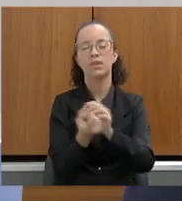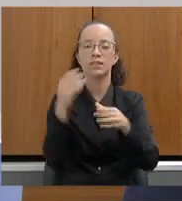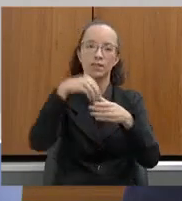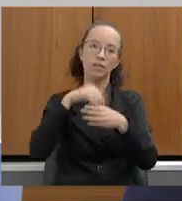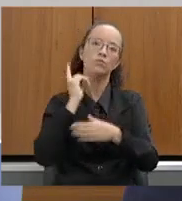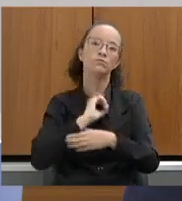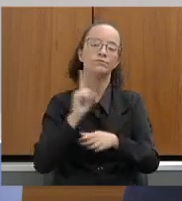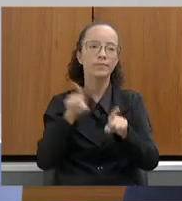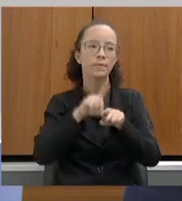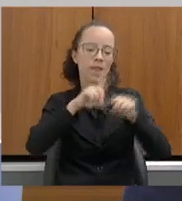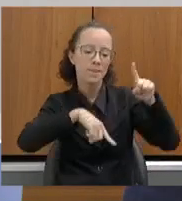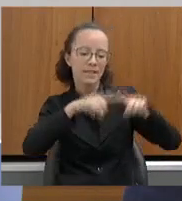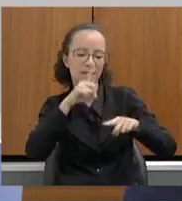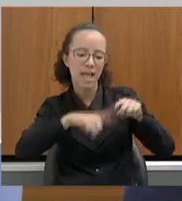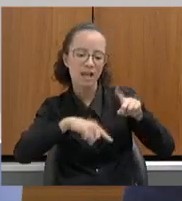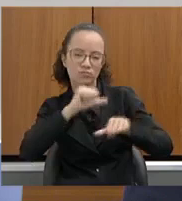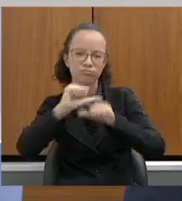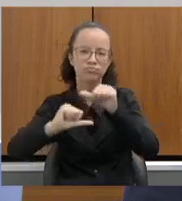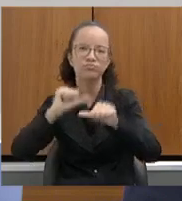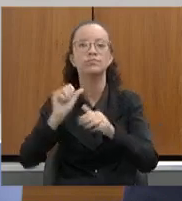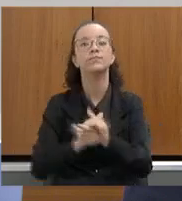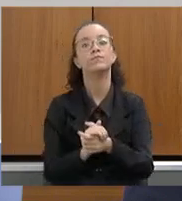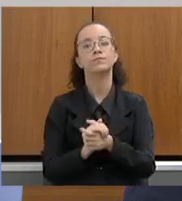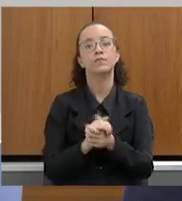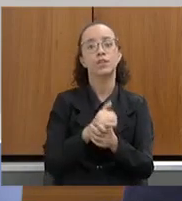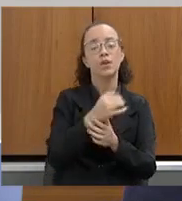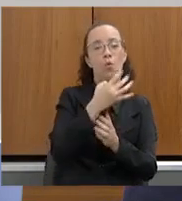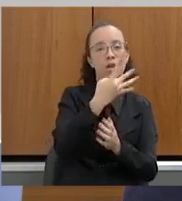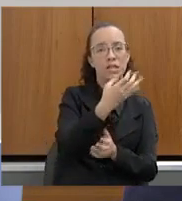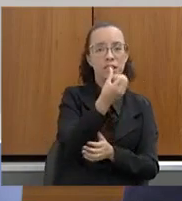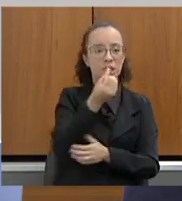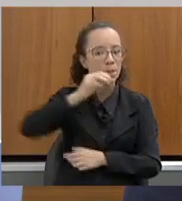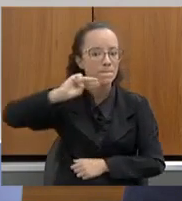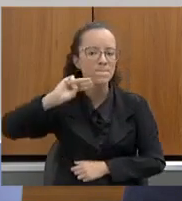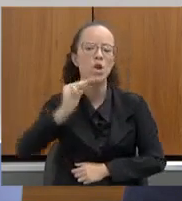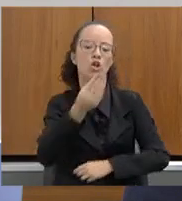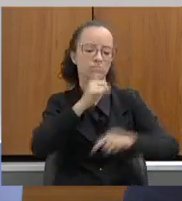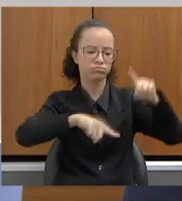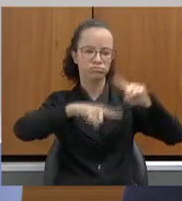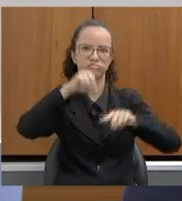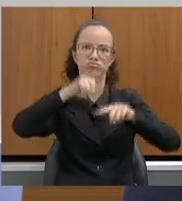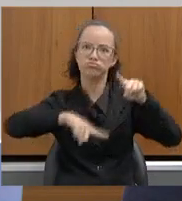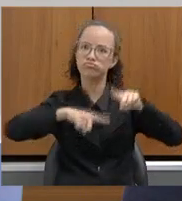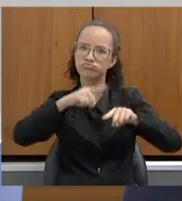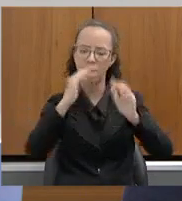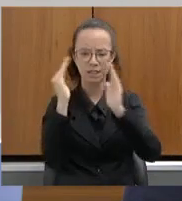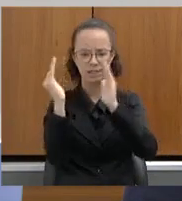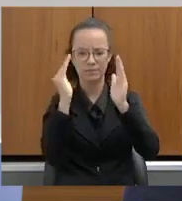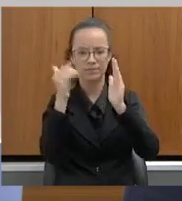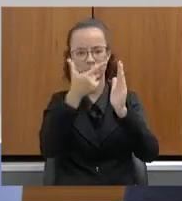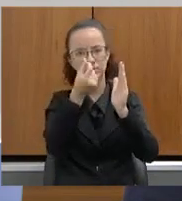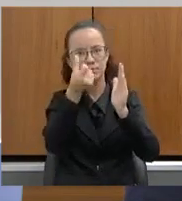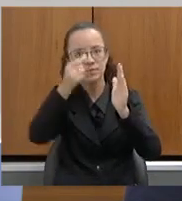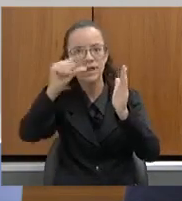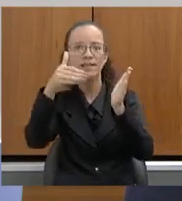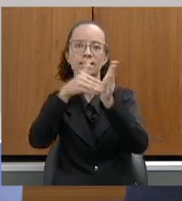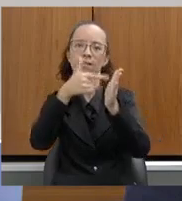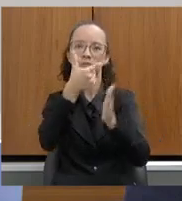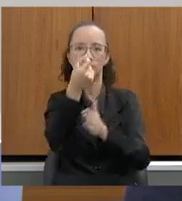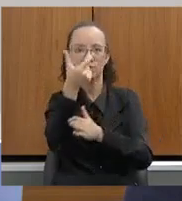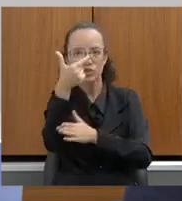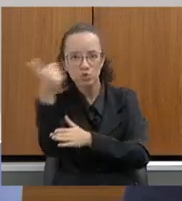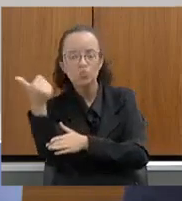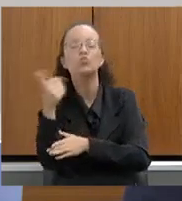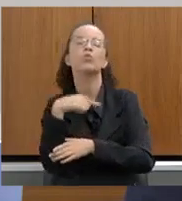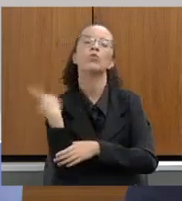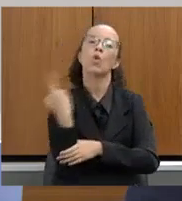gestão de resíduos especiais. Foram 46 milhões de toneladas de resíduos nesse período de 2019 até 2021.